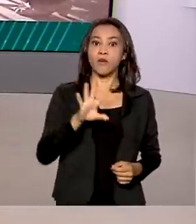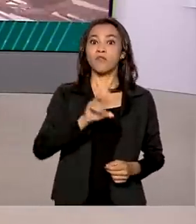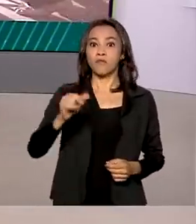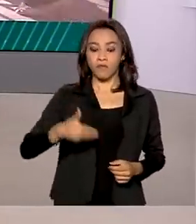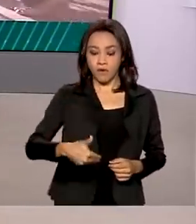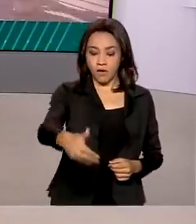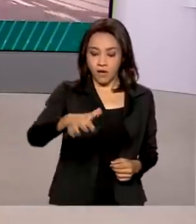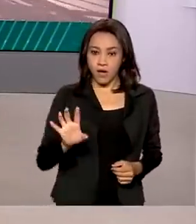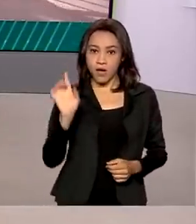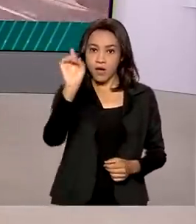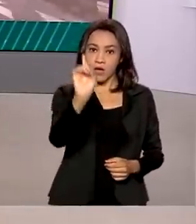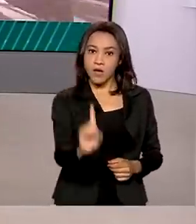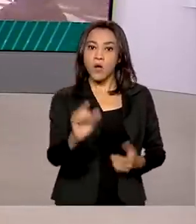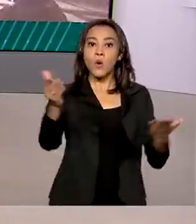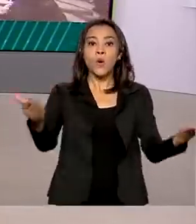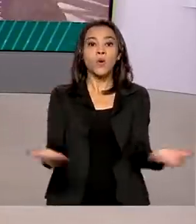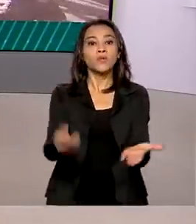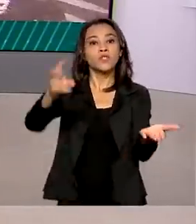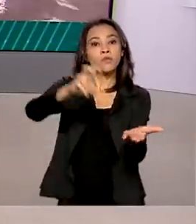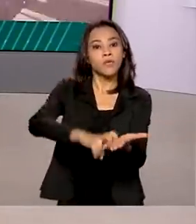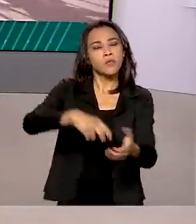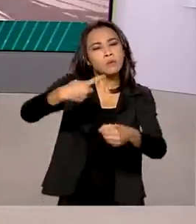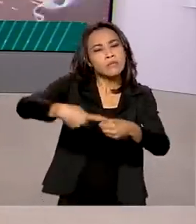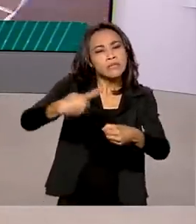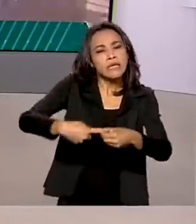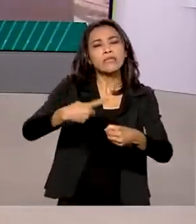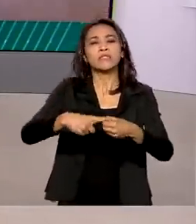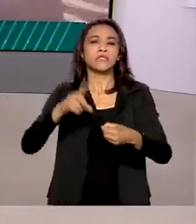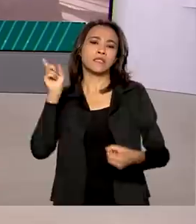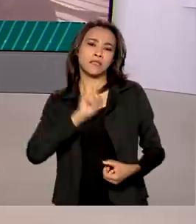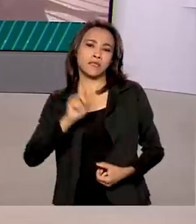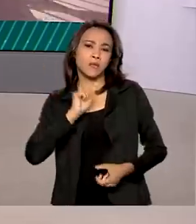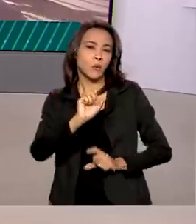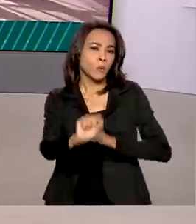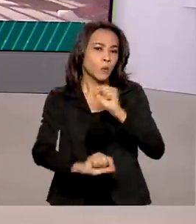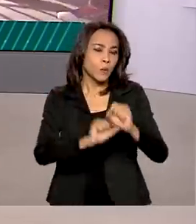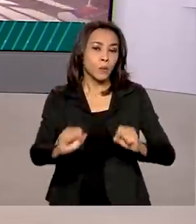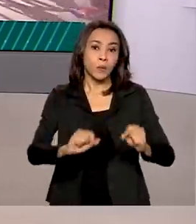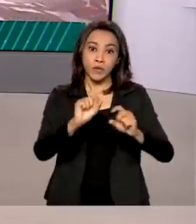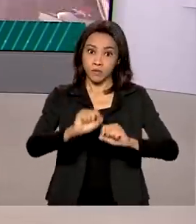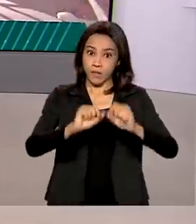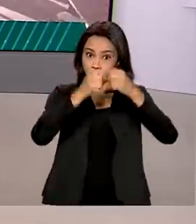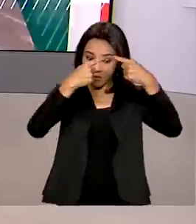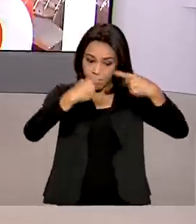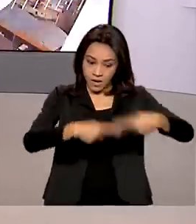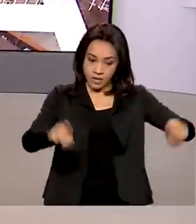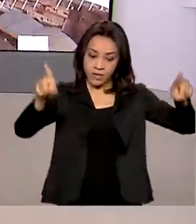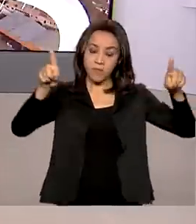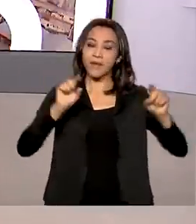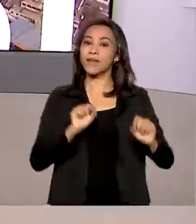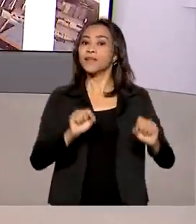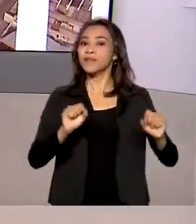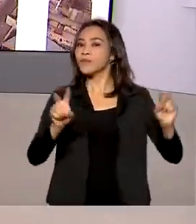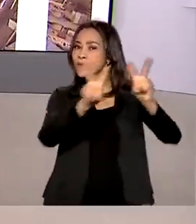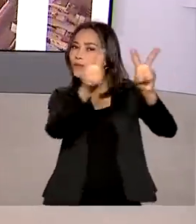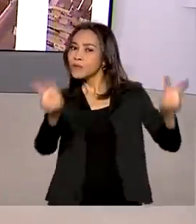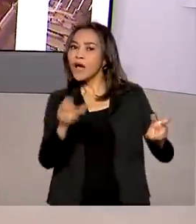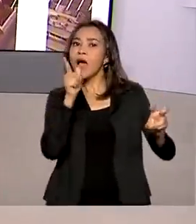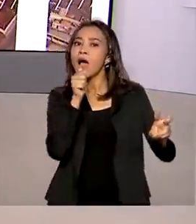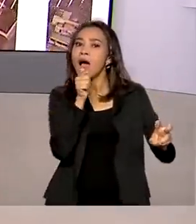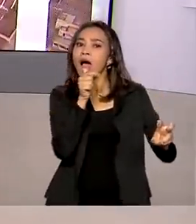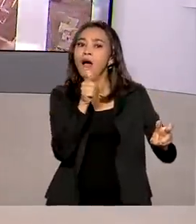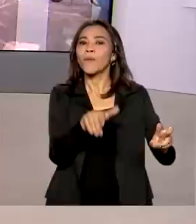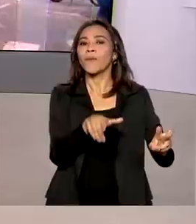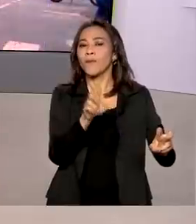agora pela manhã em São Roque de Minas, Minas Gerais, para o lançamento da Jornada das Águas. Quem está por lá ao vivo para